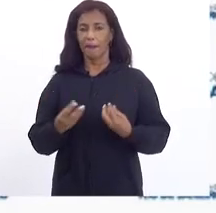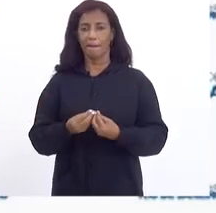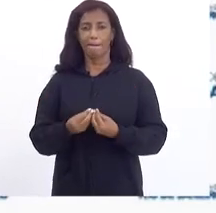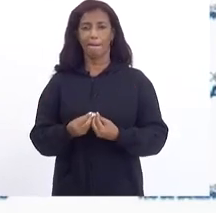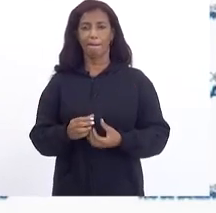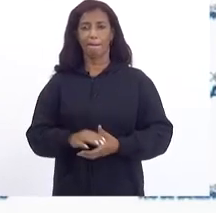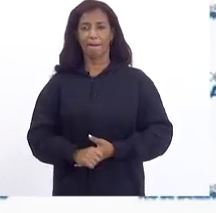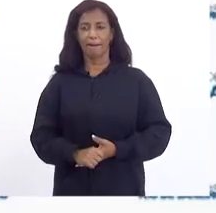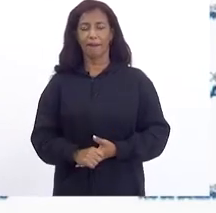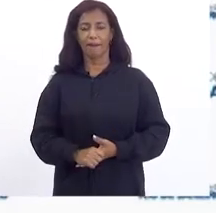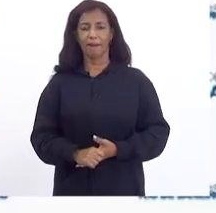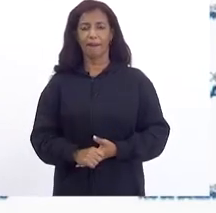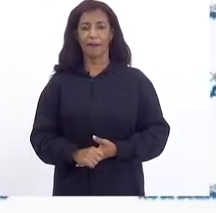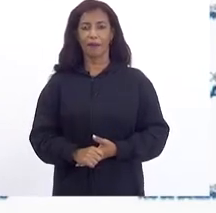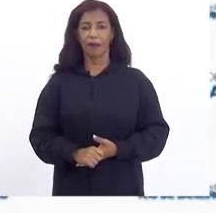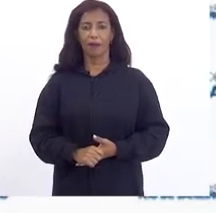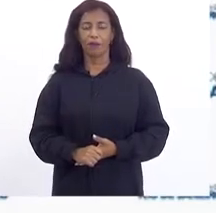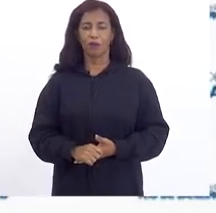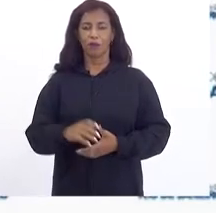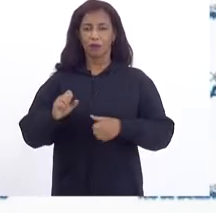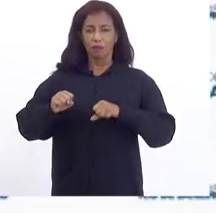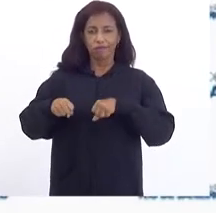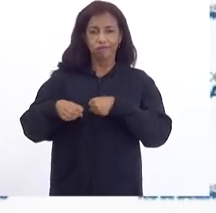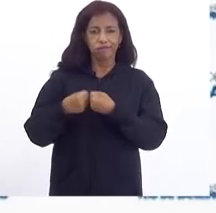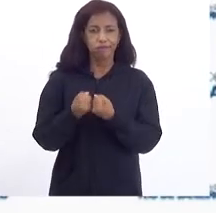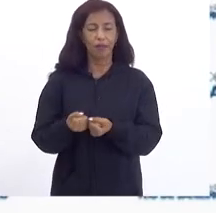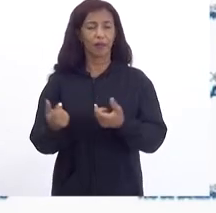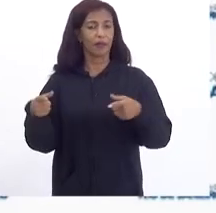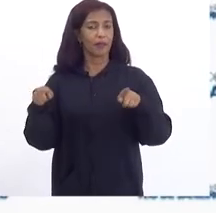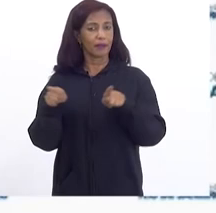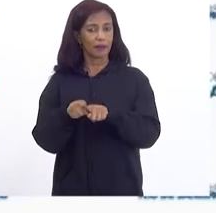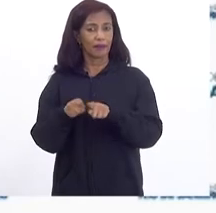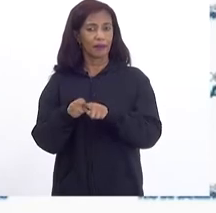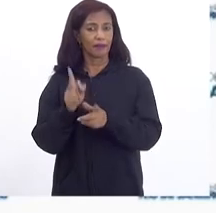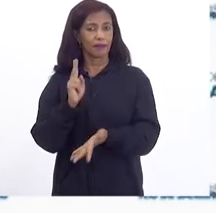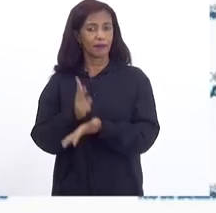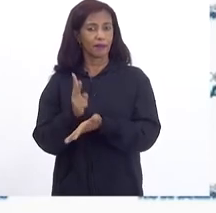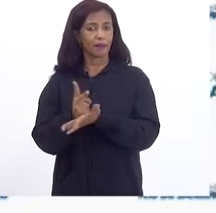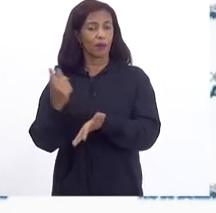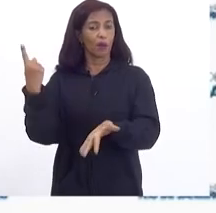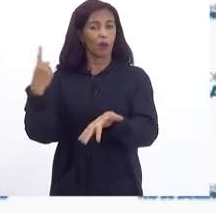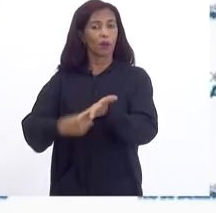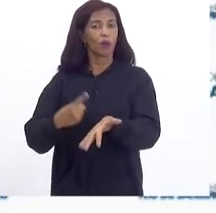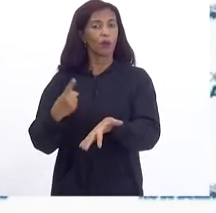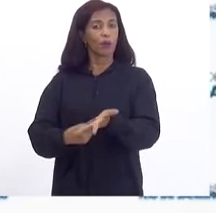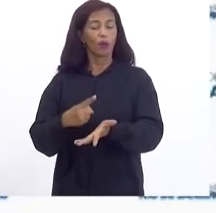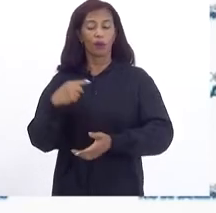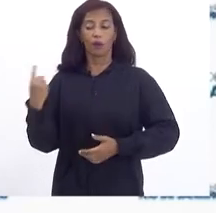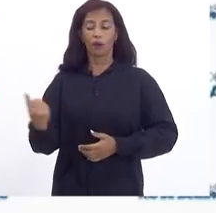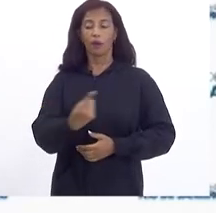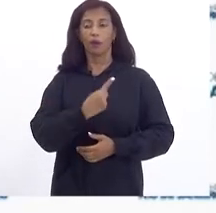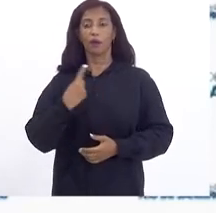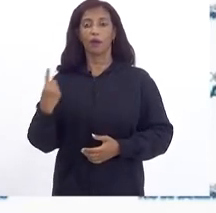Muita Muita determinação E também Ao mesmo tempo O compromisso De que a gente